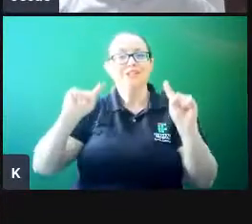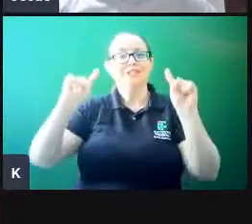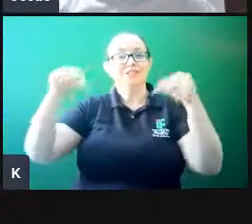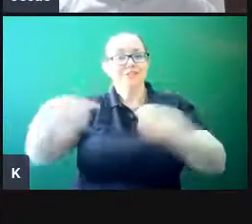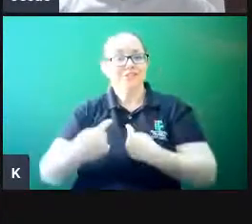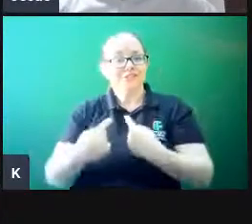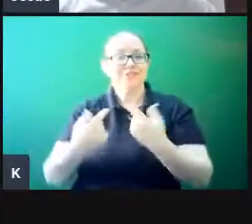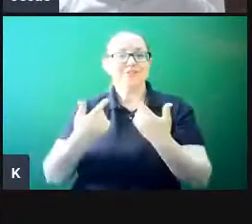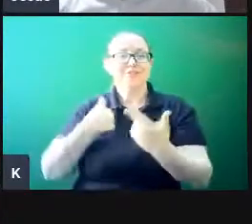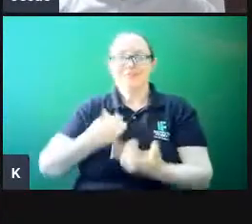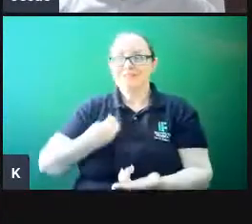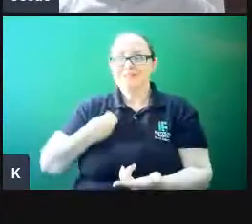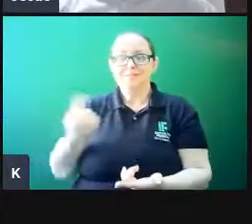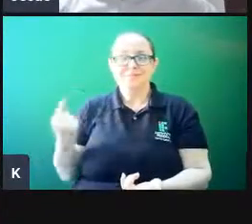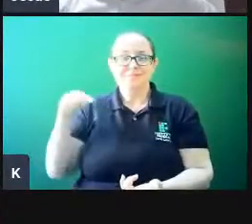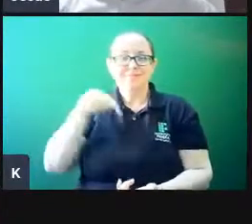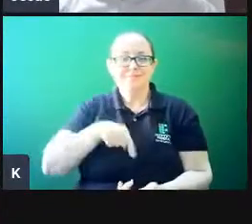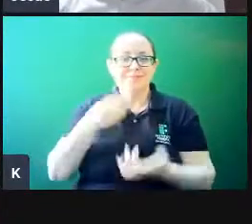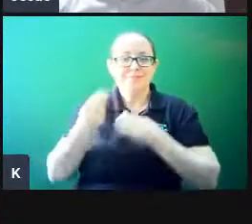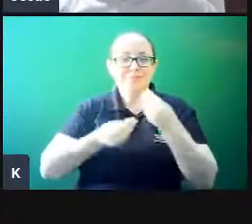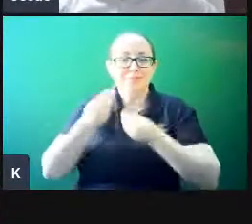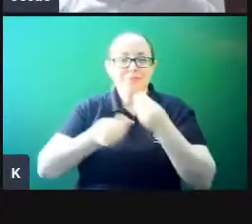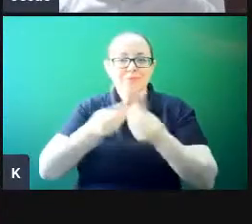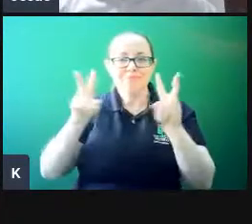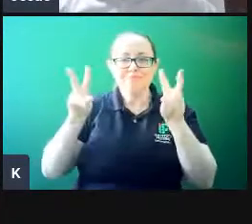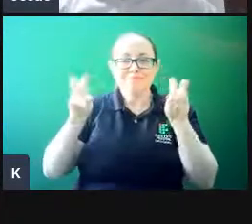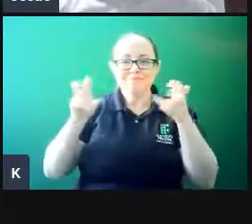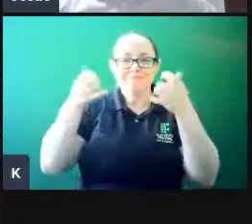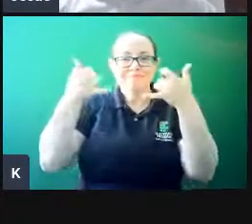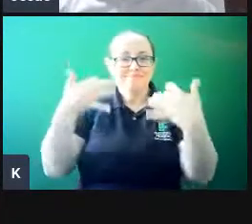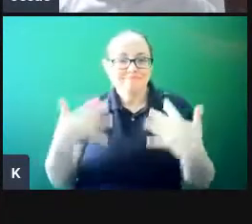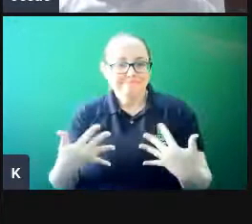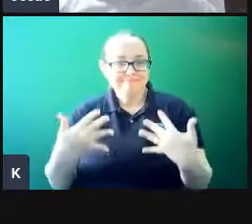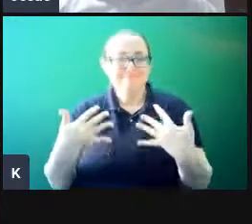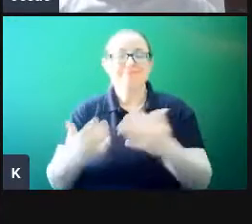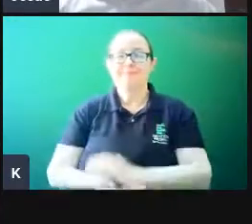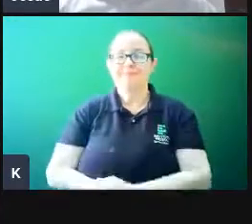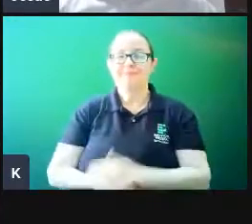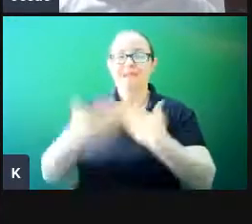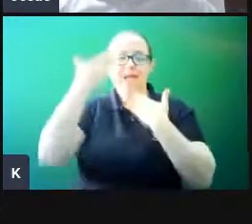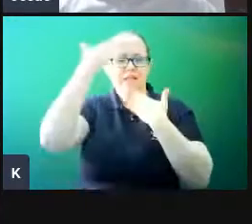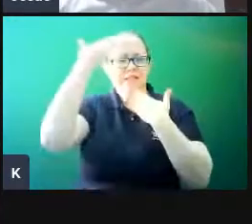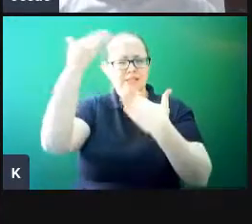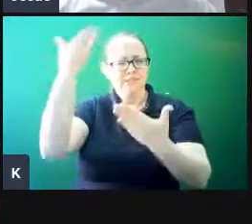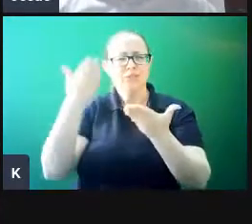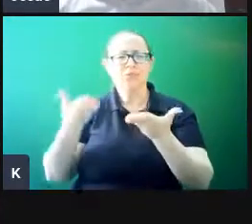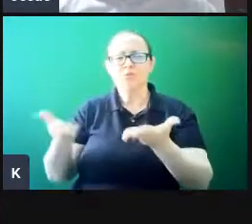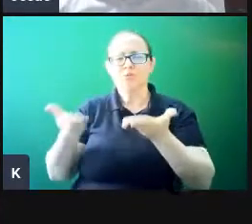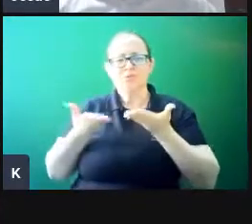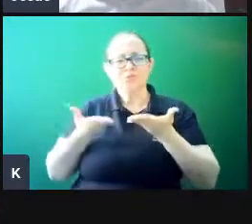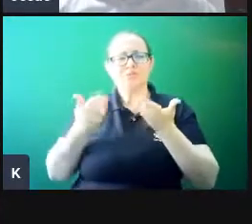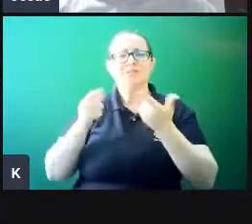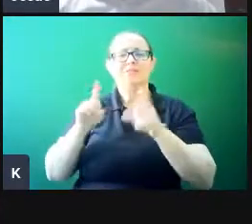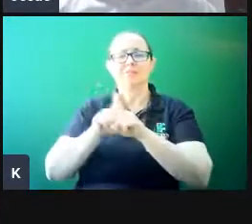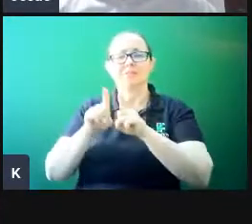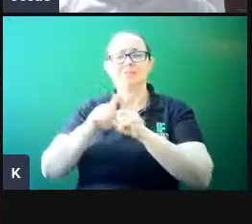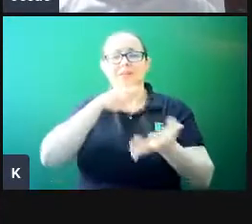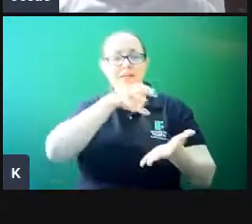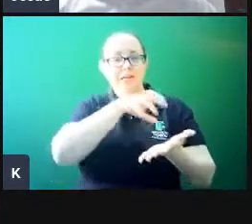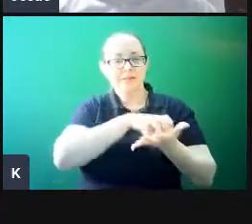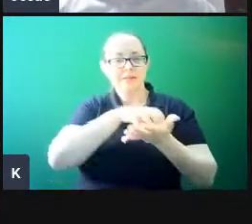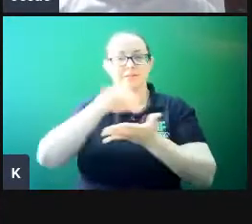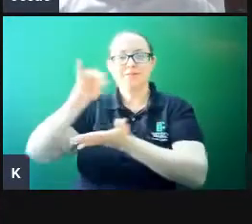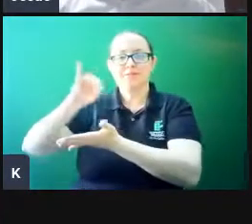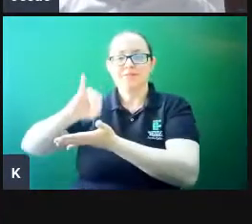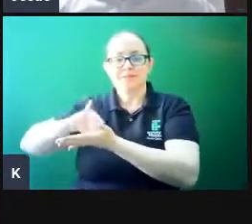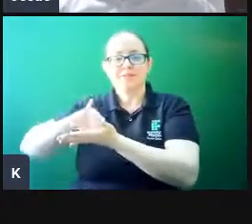falando sobre esse assunto para vocês. Agradecer o convite do campus de Araguá, Centro e Rau em teu